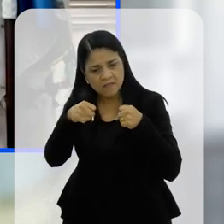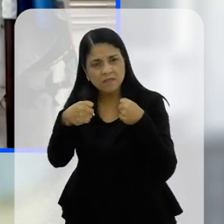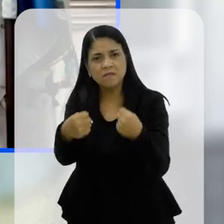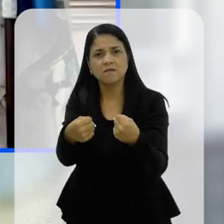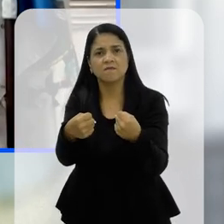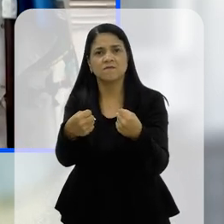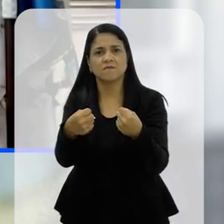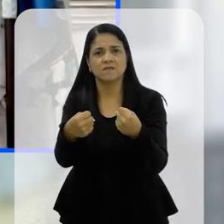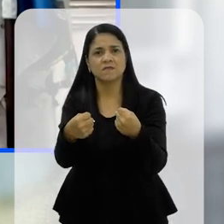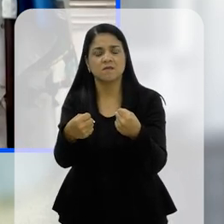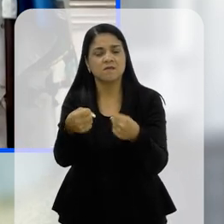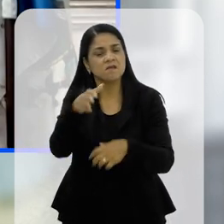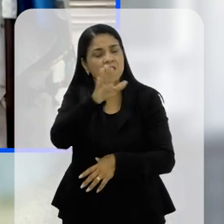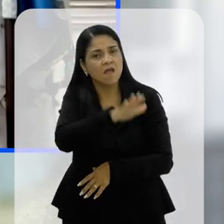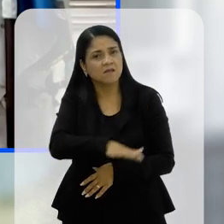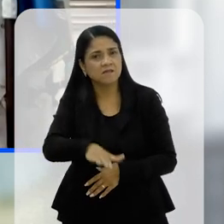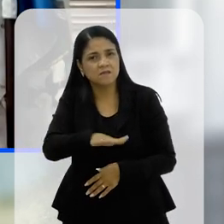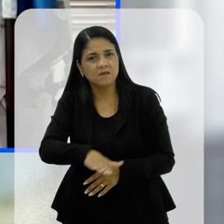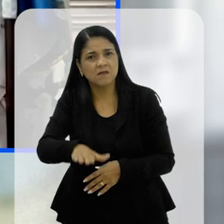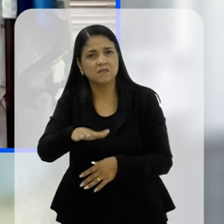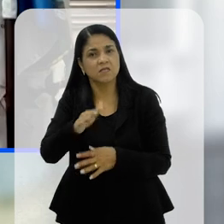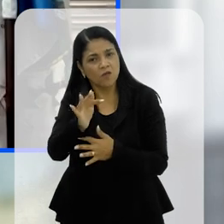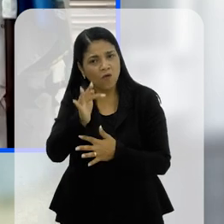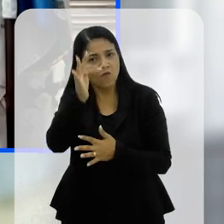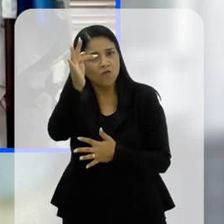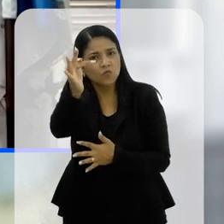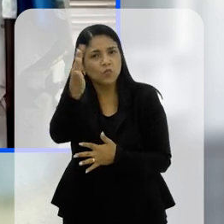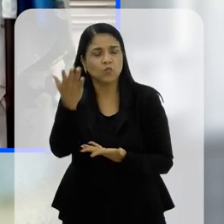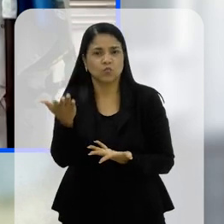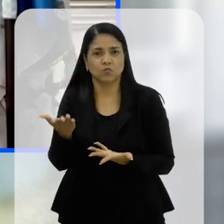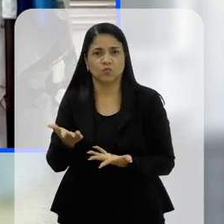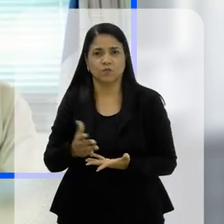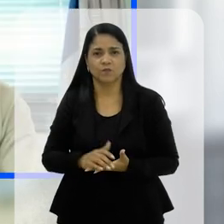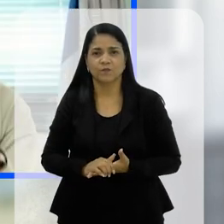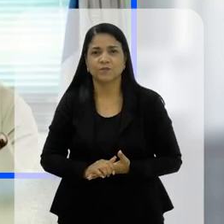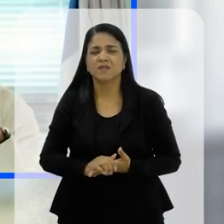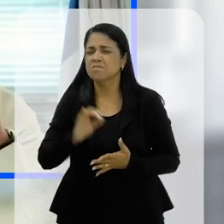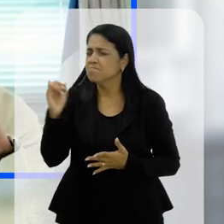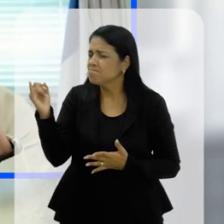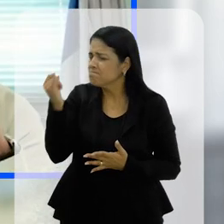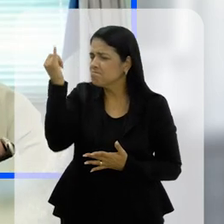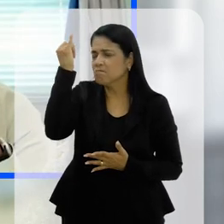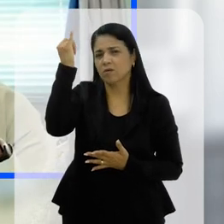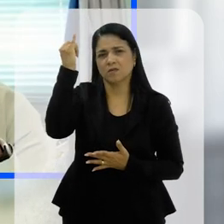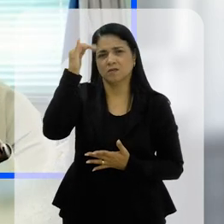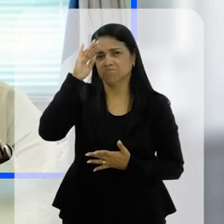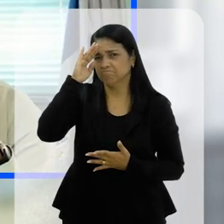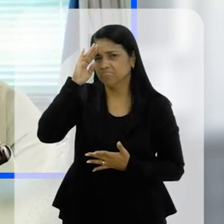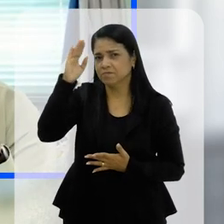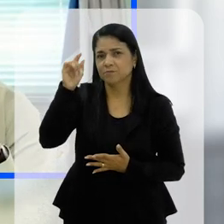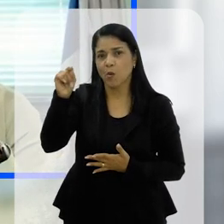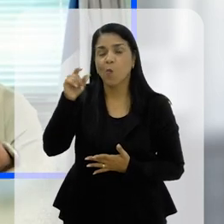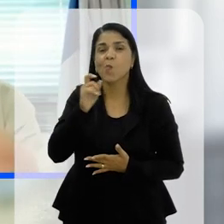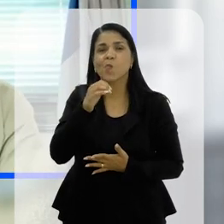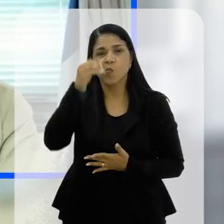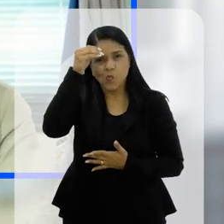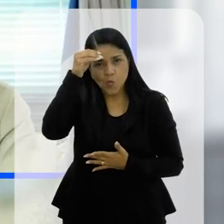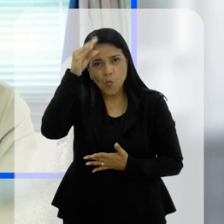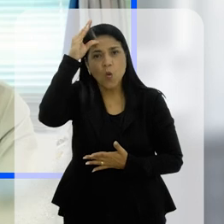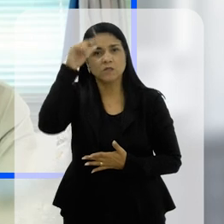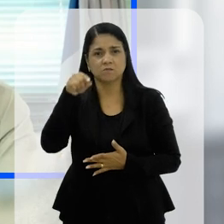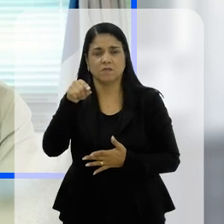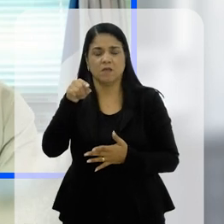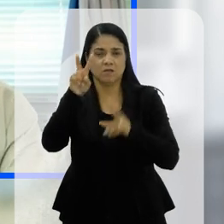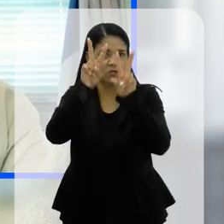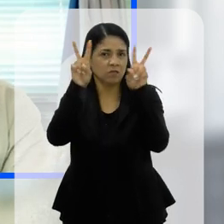defender, defender essas crenças, que é o nosso futuro do amanhã. E é fundamental, né, deputado, é ter